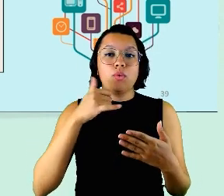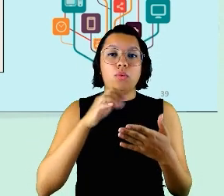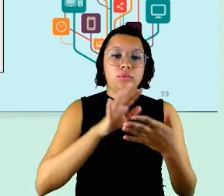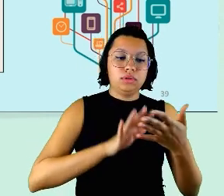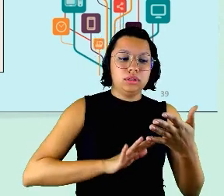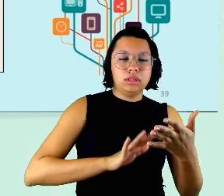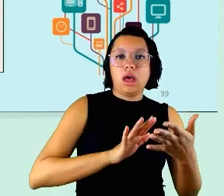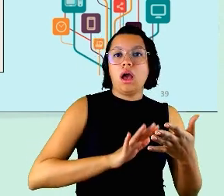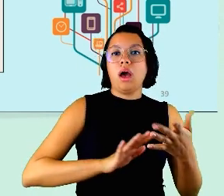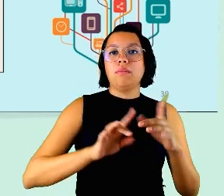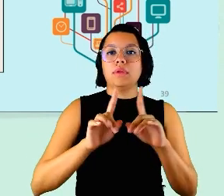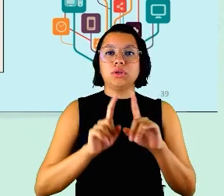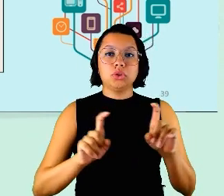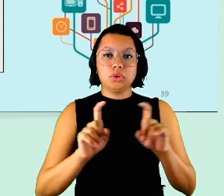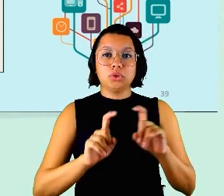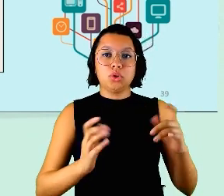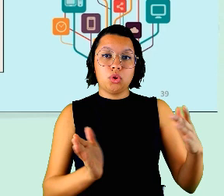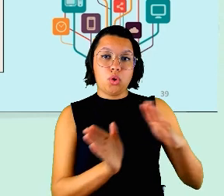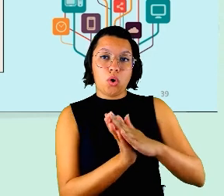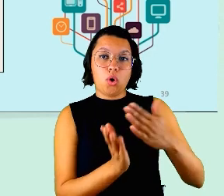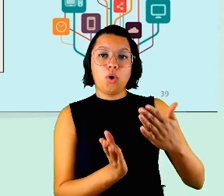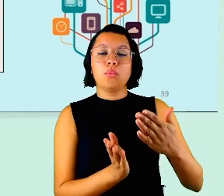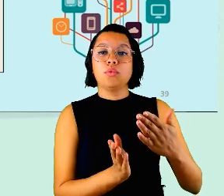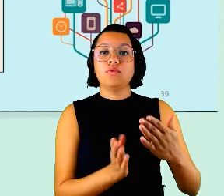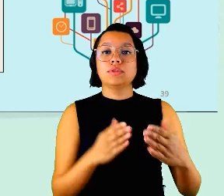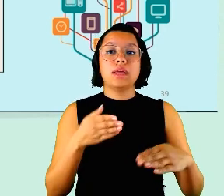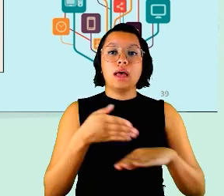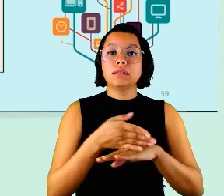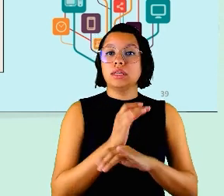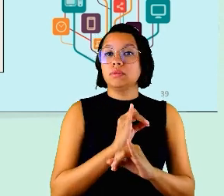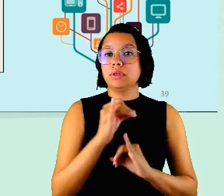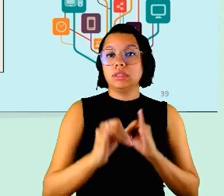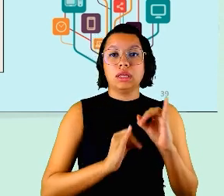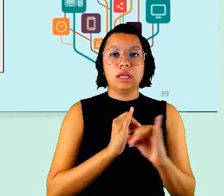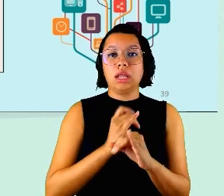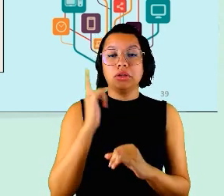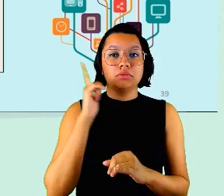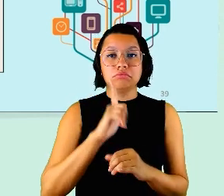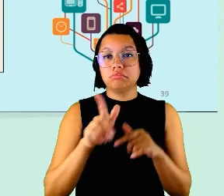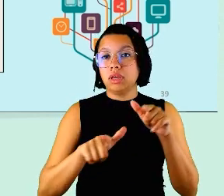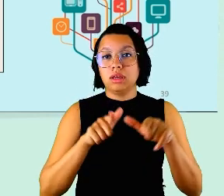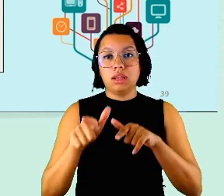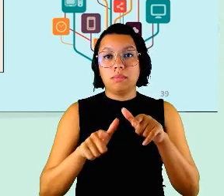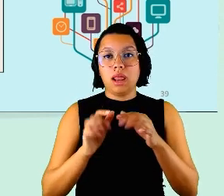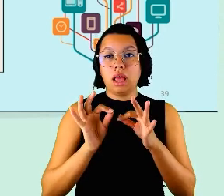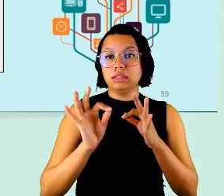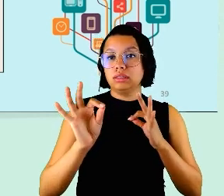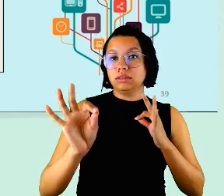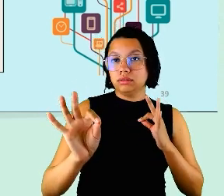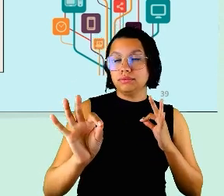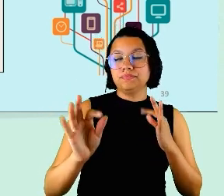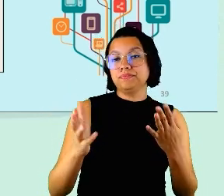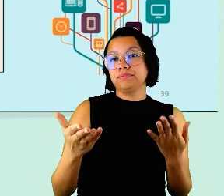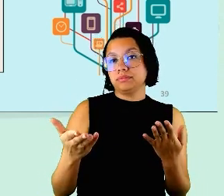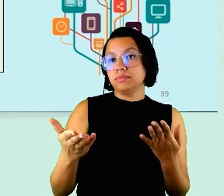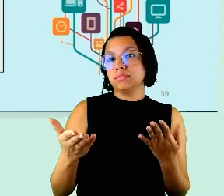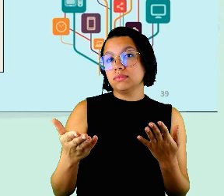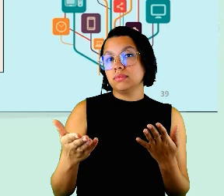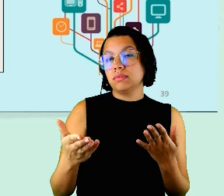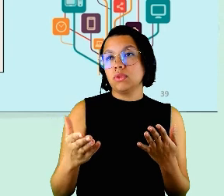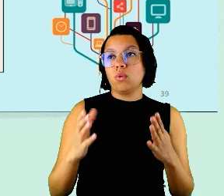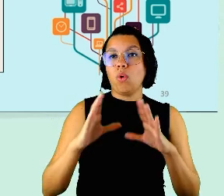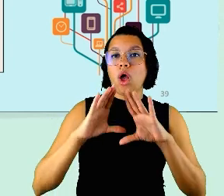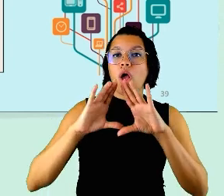notebooks você com acesso à internet você consegue trabalhar à distância né e com as nuvens